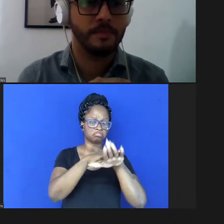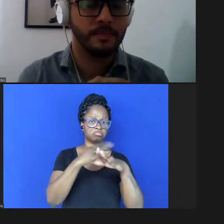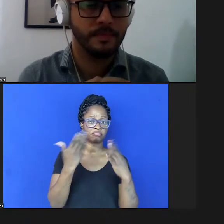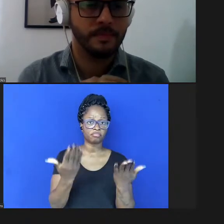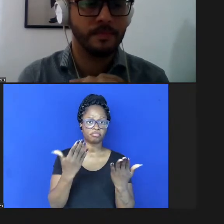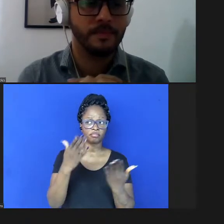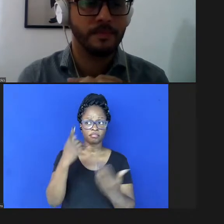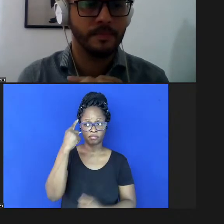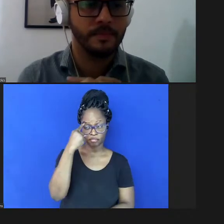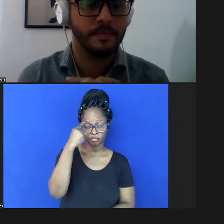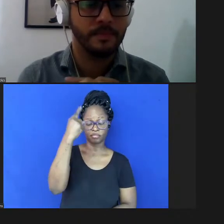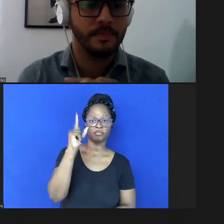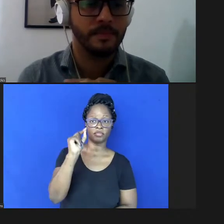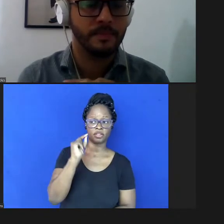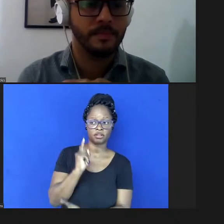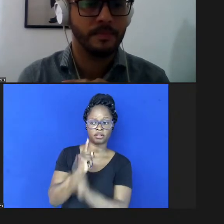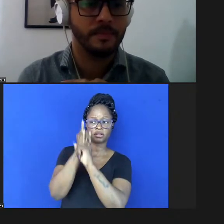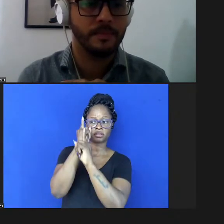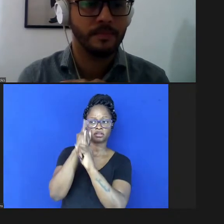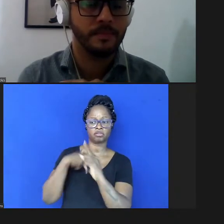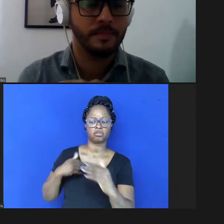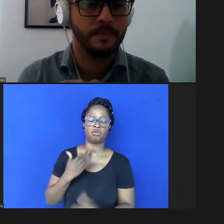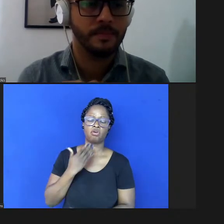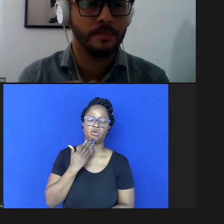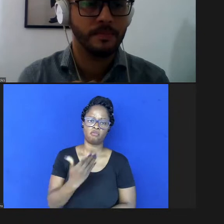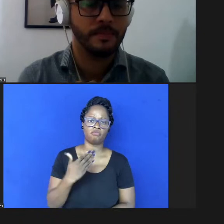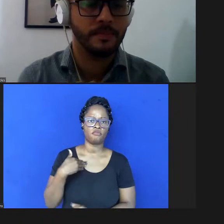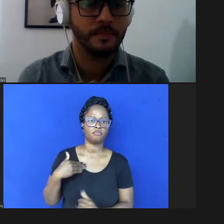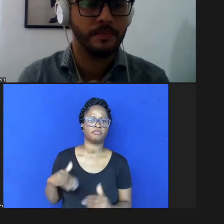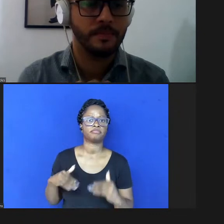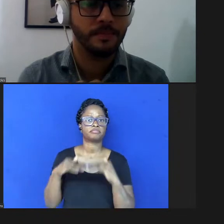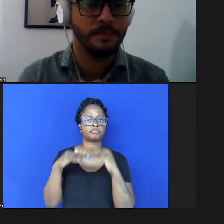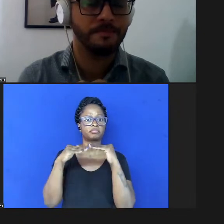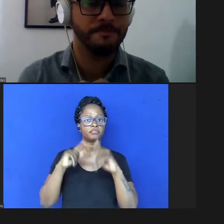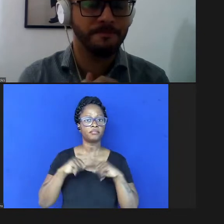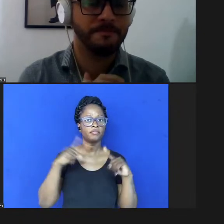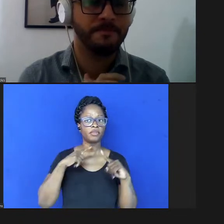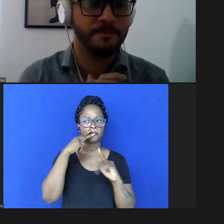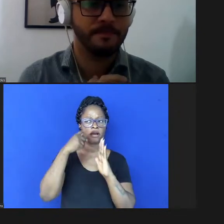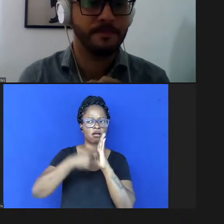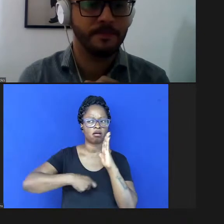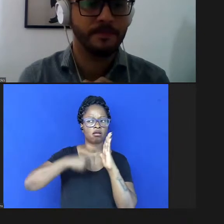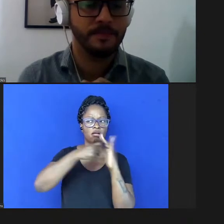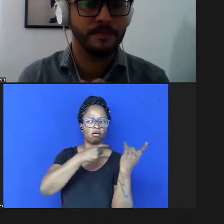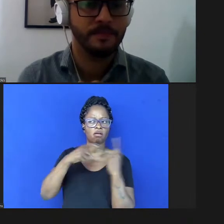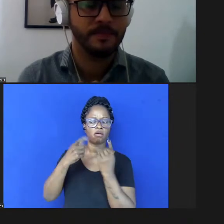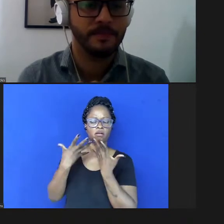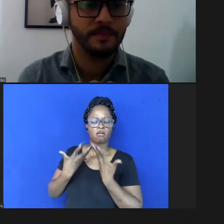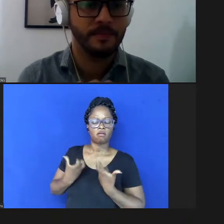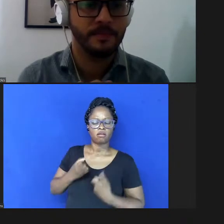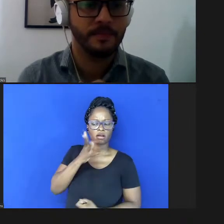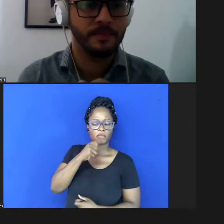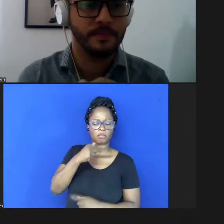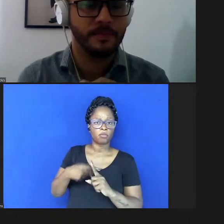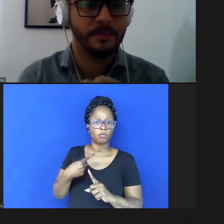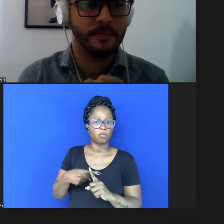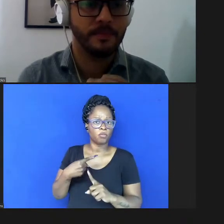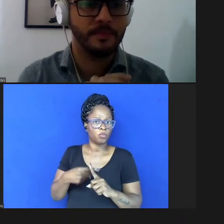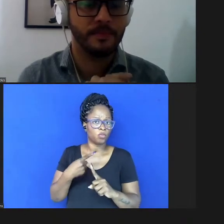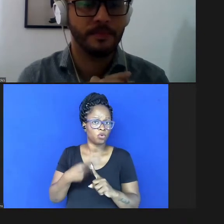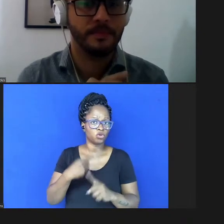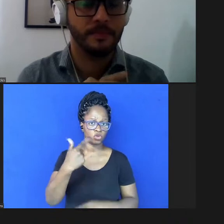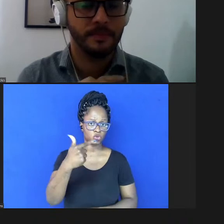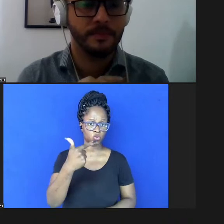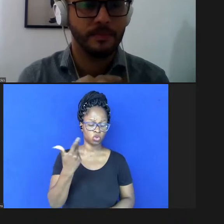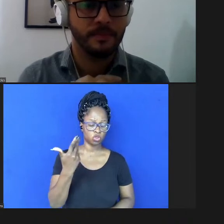intuitivamente já são a favor mas existe uma certa relutância porque não existe um